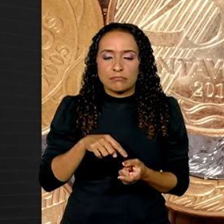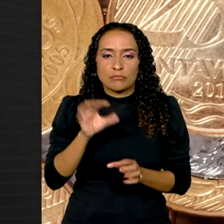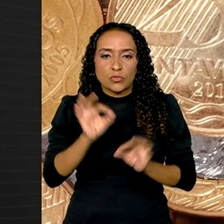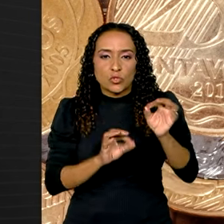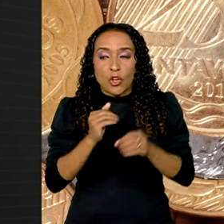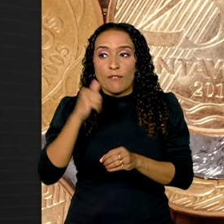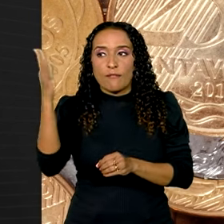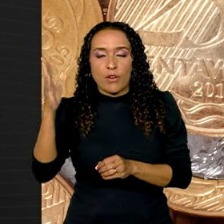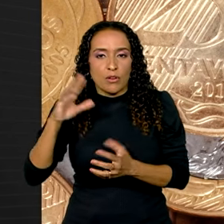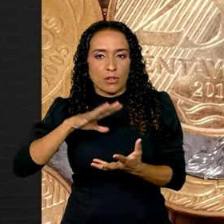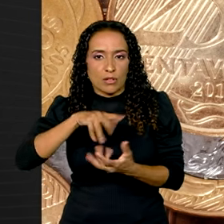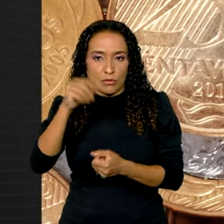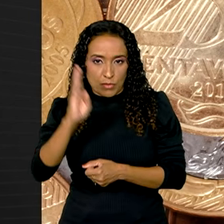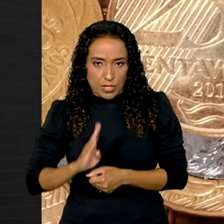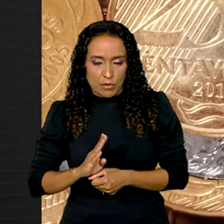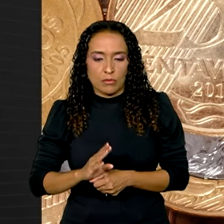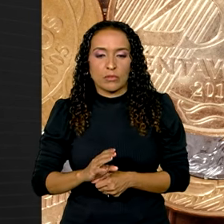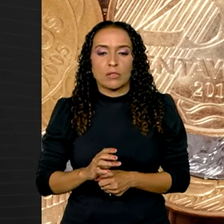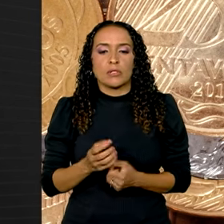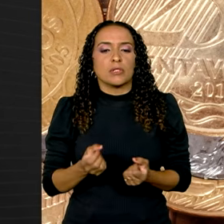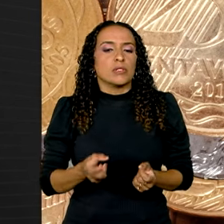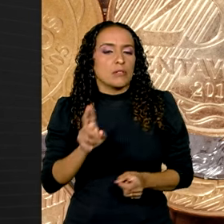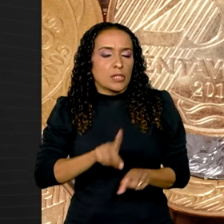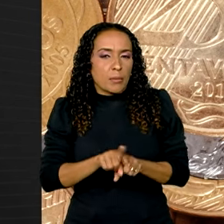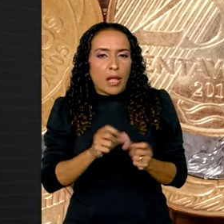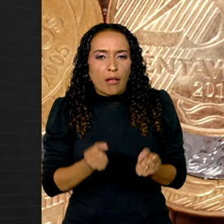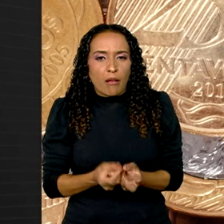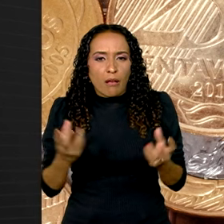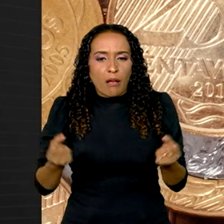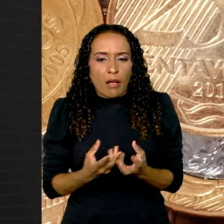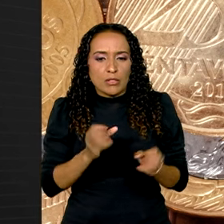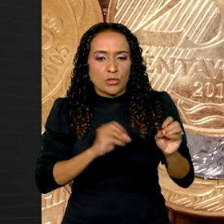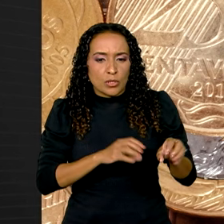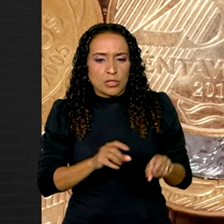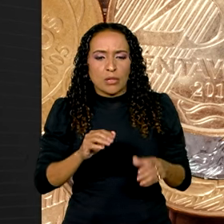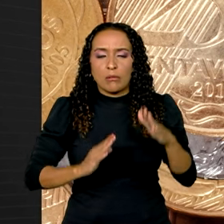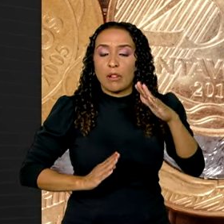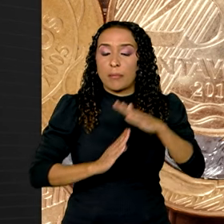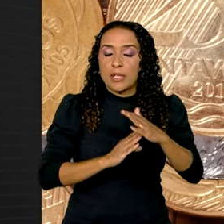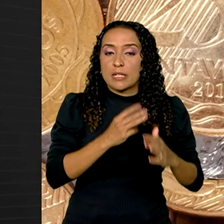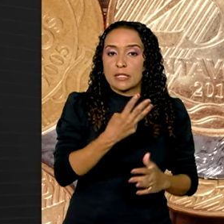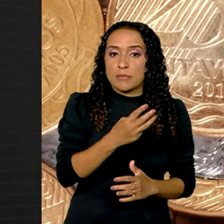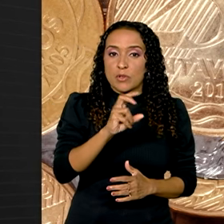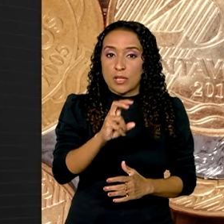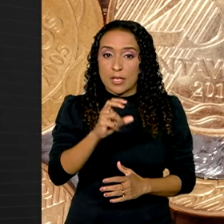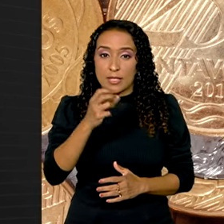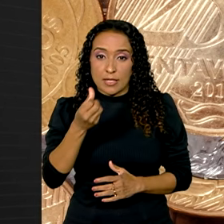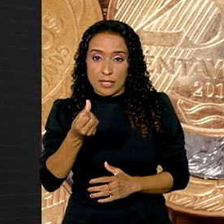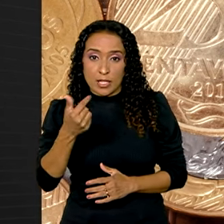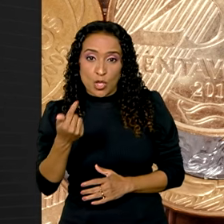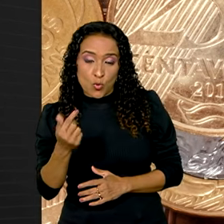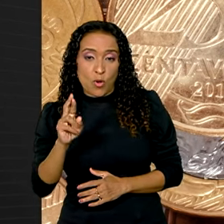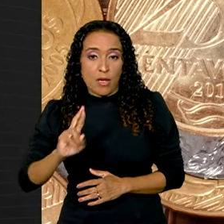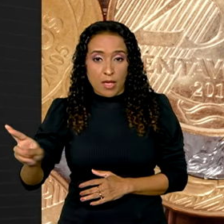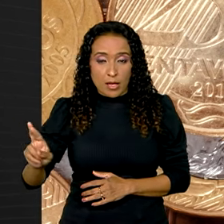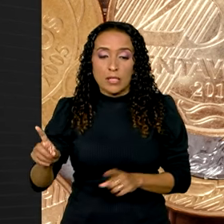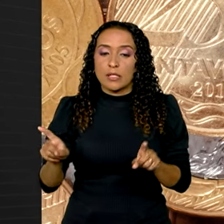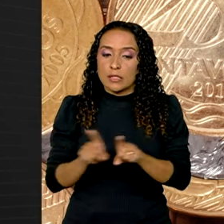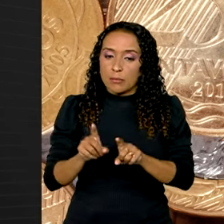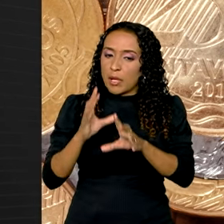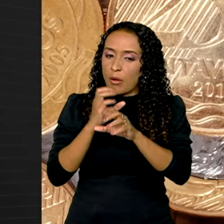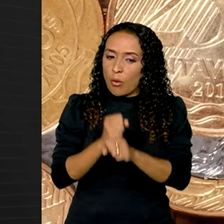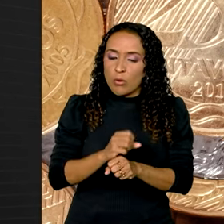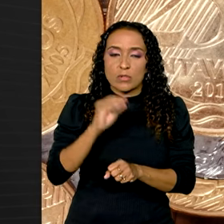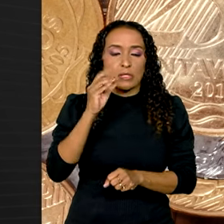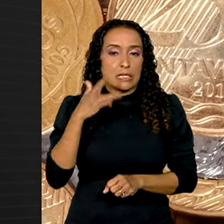no exterior. Despesas com educação segue com limite de R$ 3.561,00 e as contas